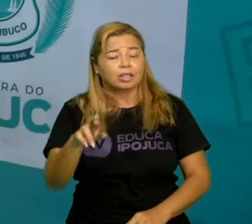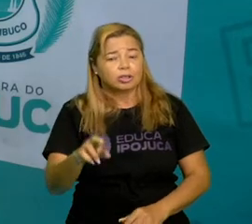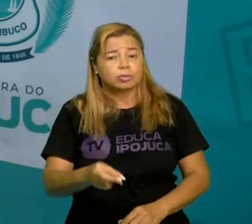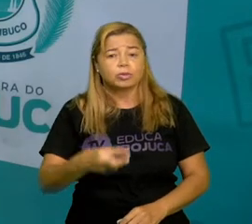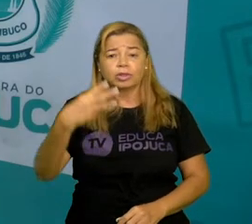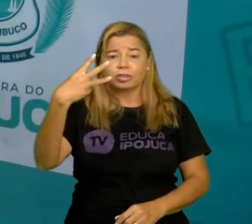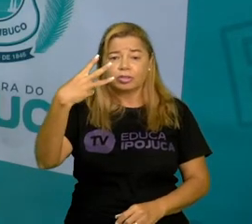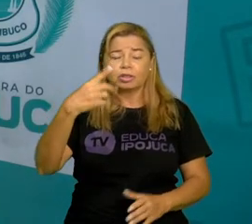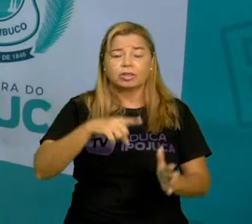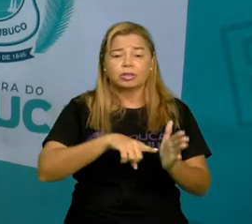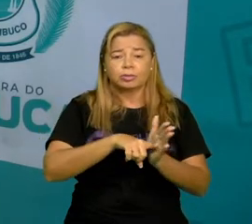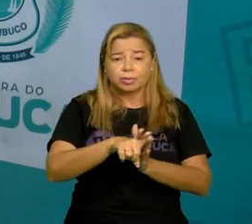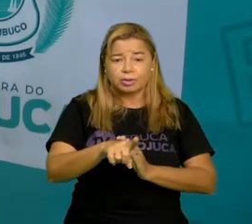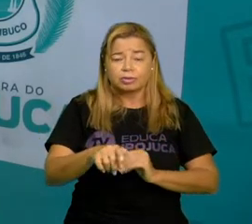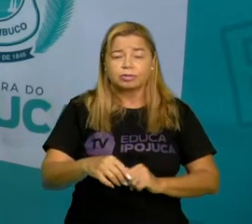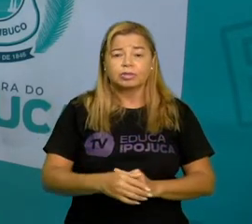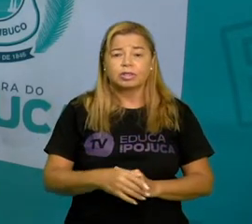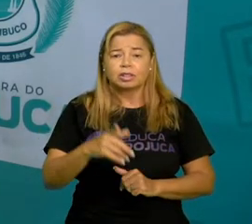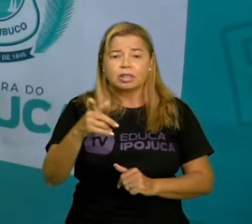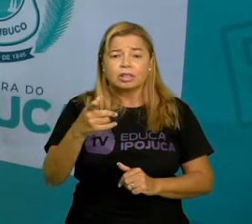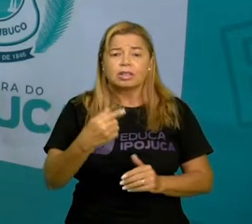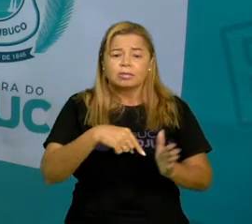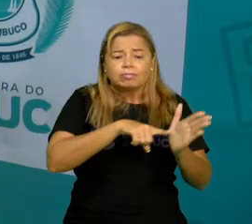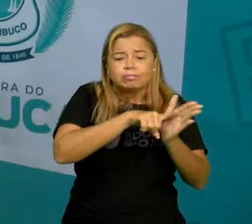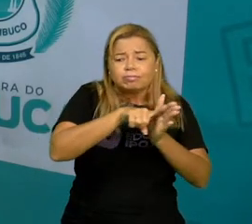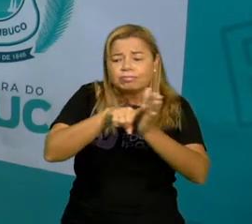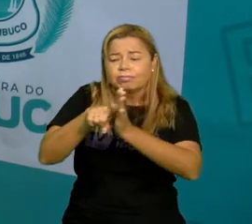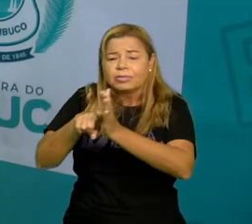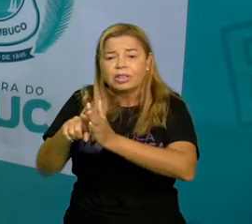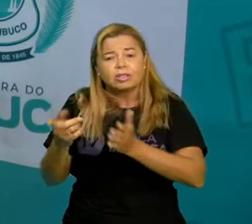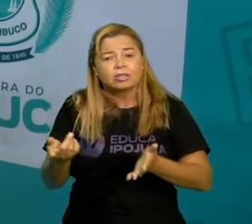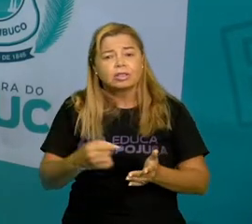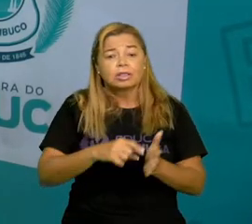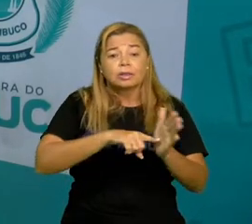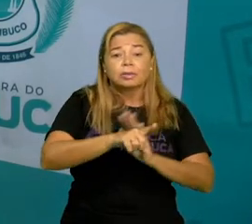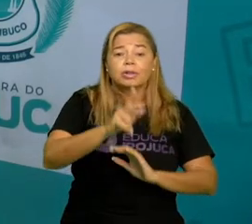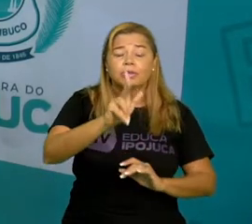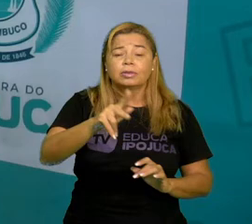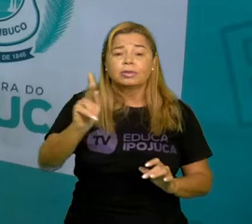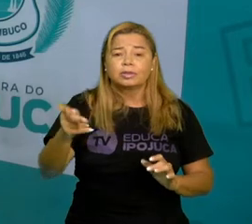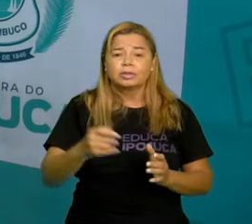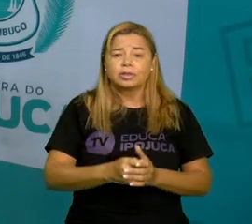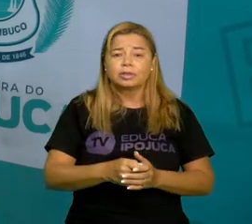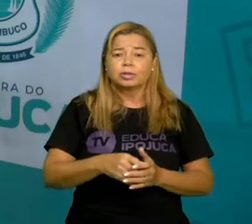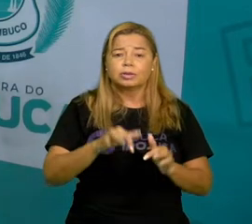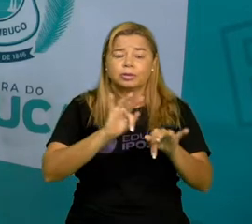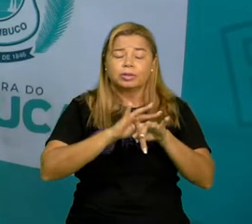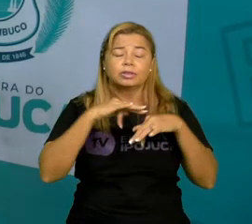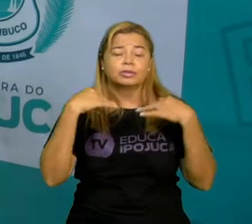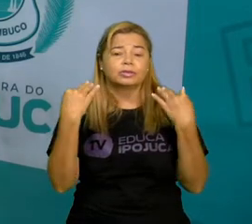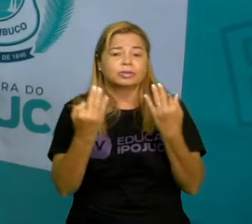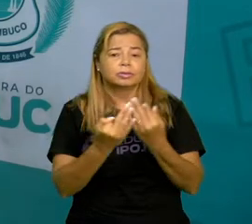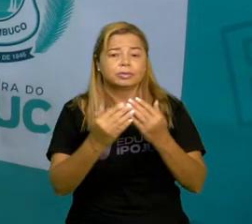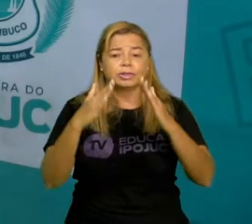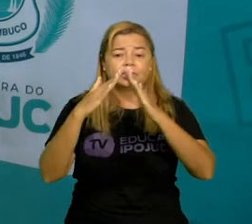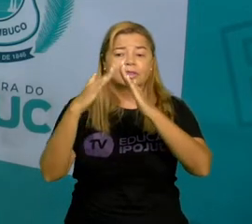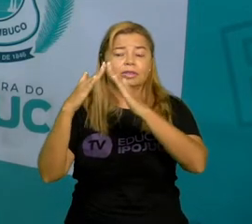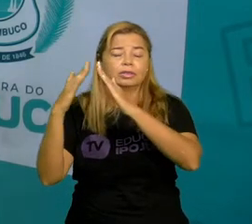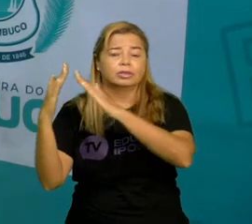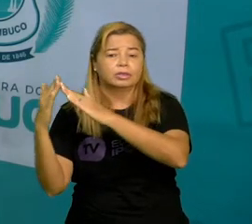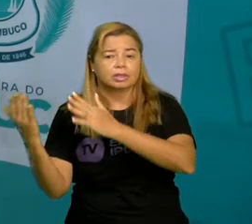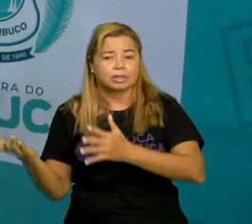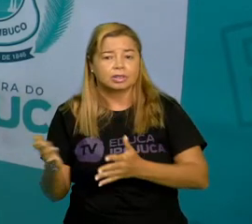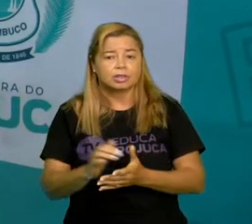perguntas e façam questionamento da sua professora, com a sua mãe, com a sua família, com os seus vizinhos. E se vocês não têm